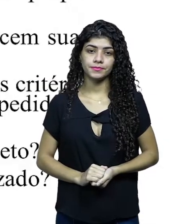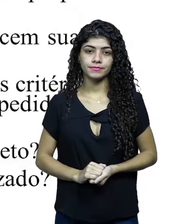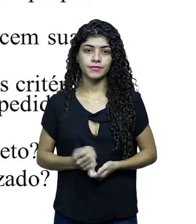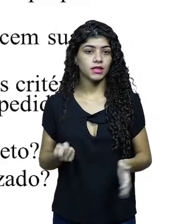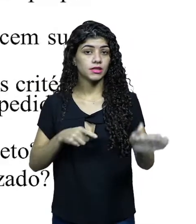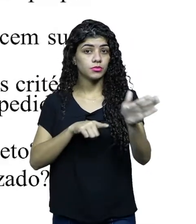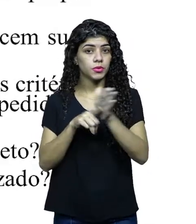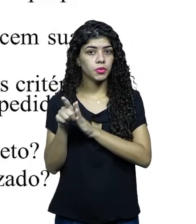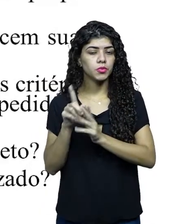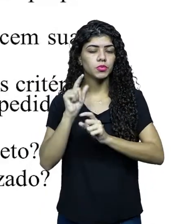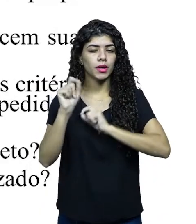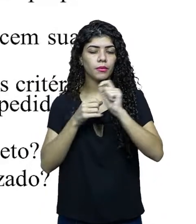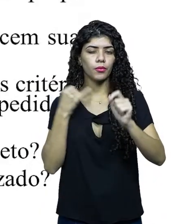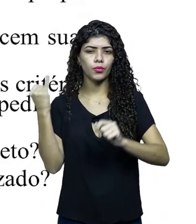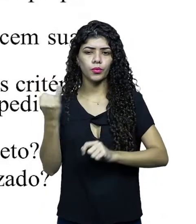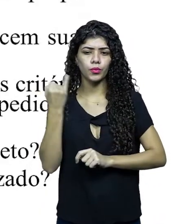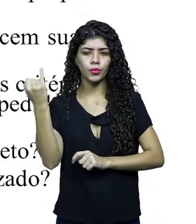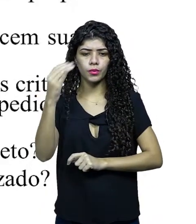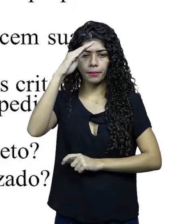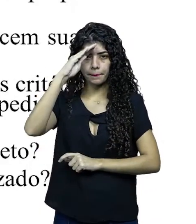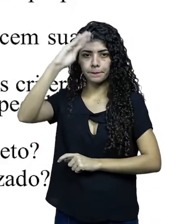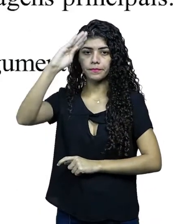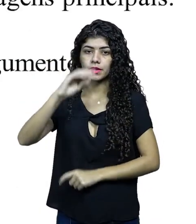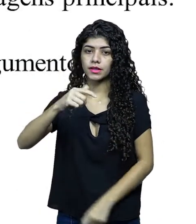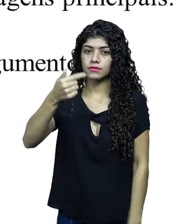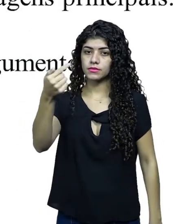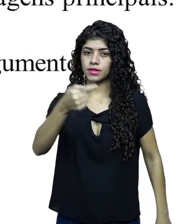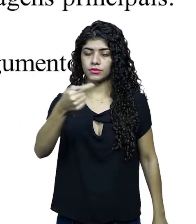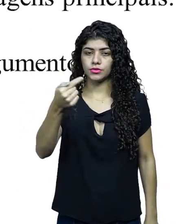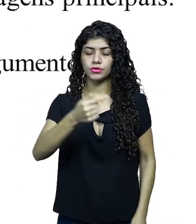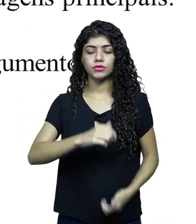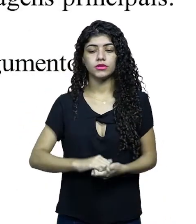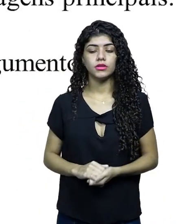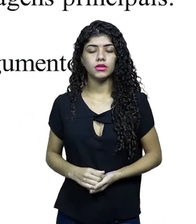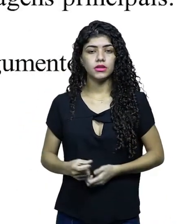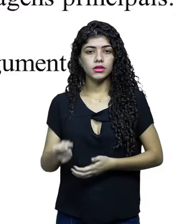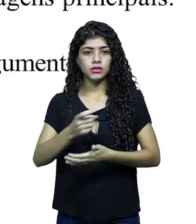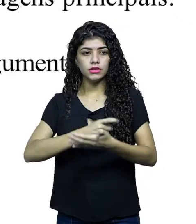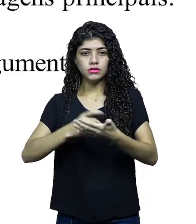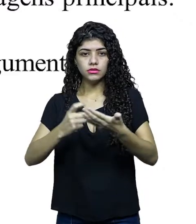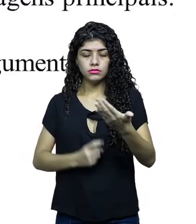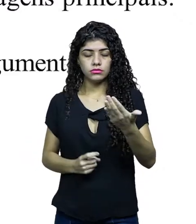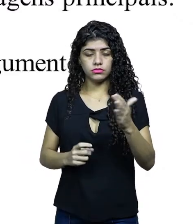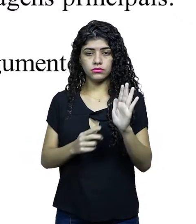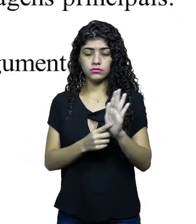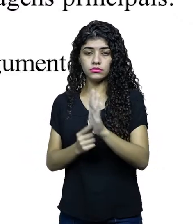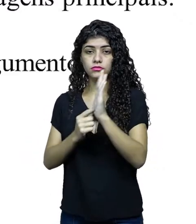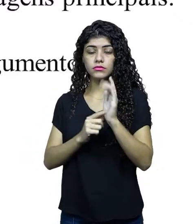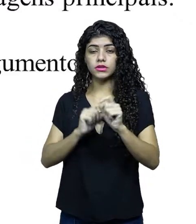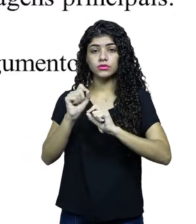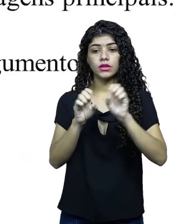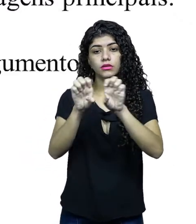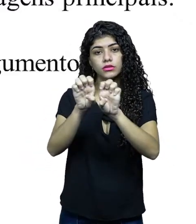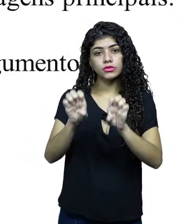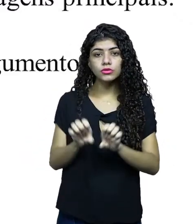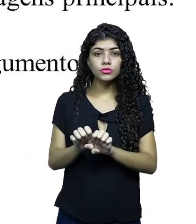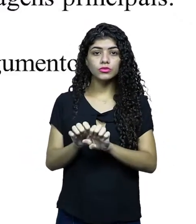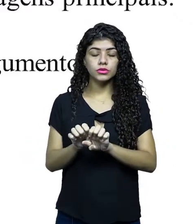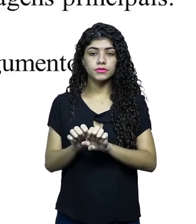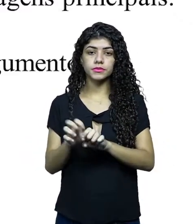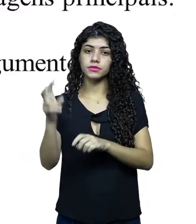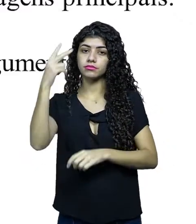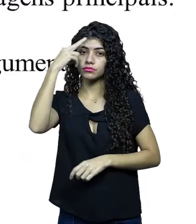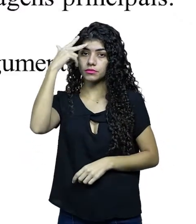Essas são perguntas muito importantes. Sinopse. É um texto sintético que apresenta a estrutura